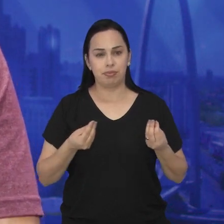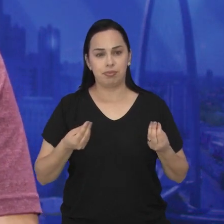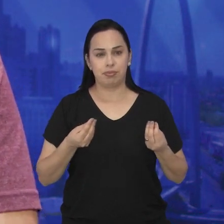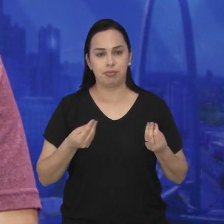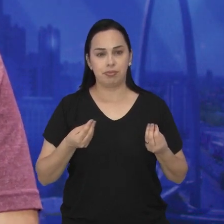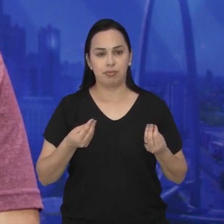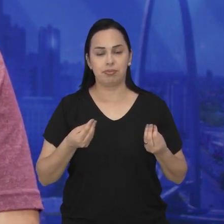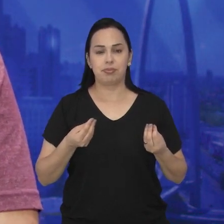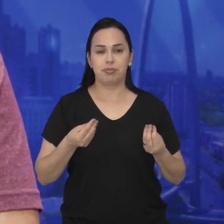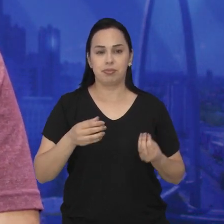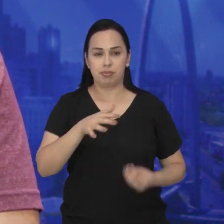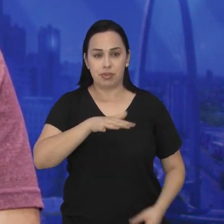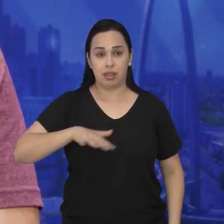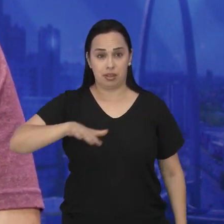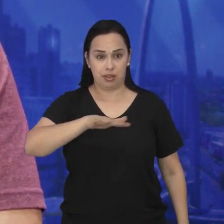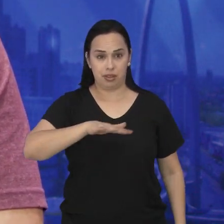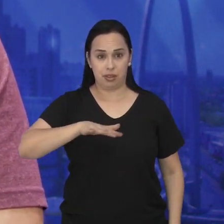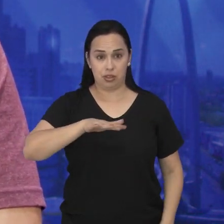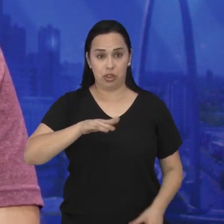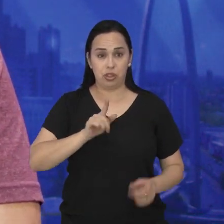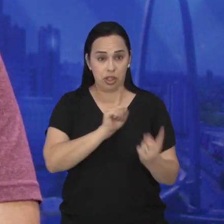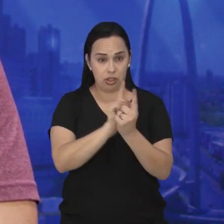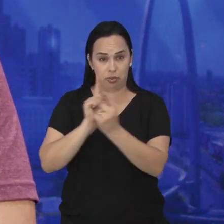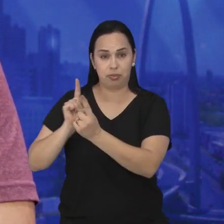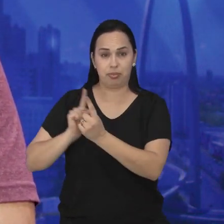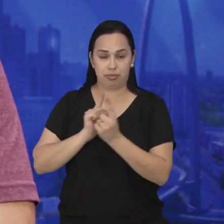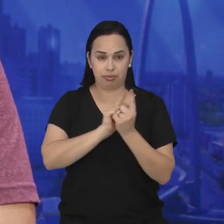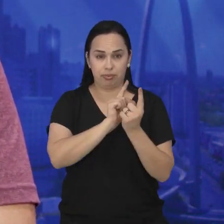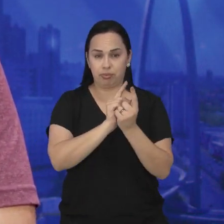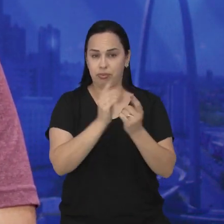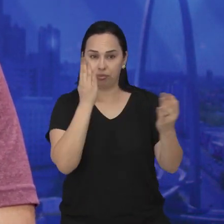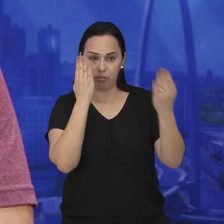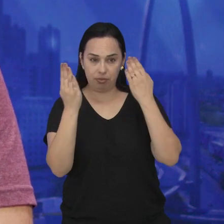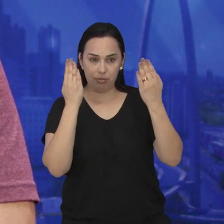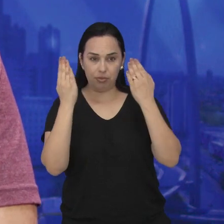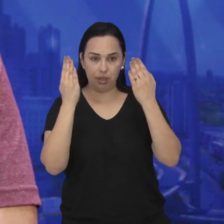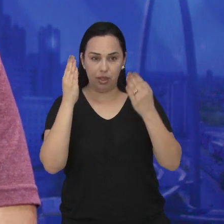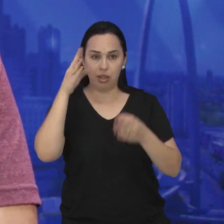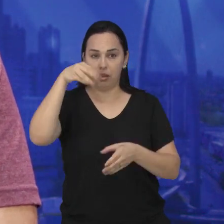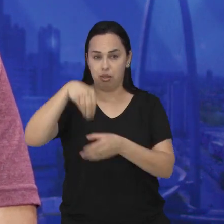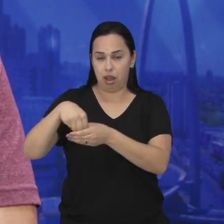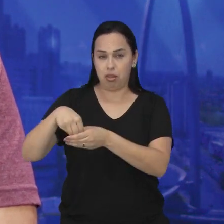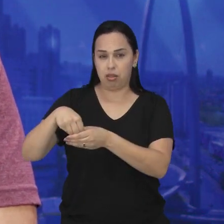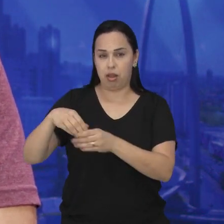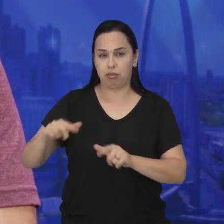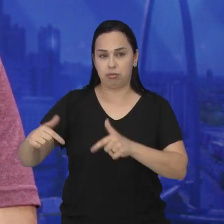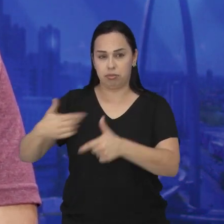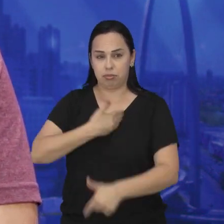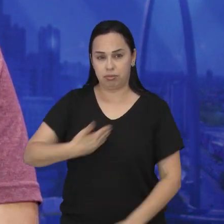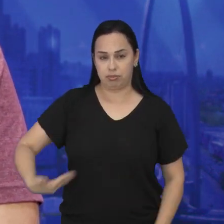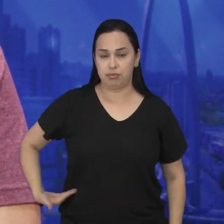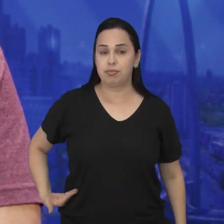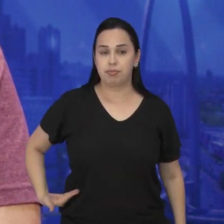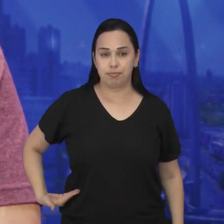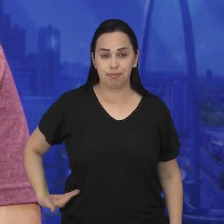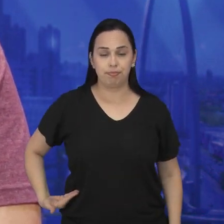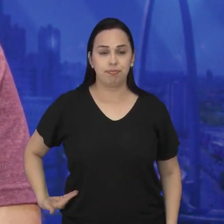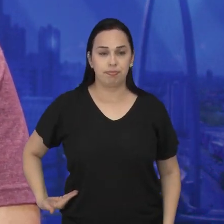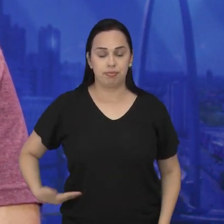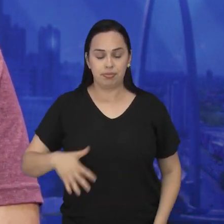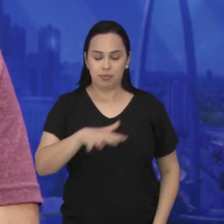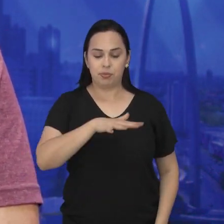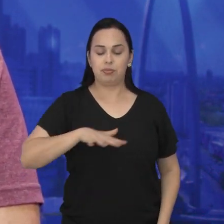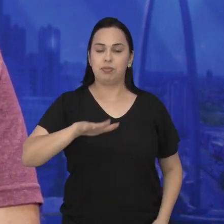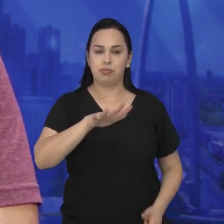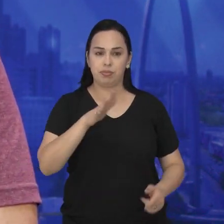que a gente chama de RAPS, RAPS é a rede de atendimento psicossocial, que está dentro da política pública. Então, ela abrange